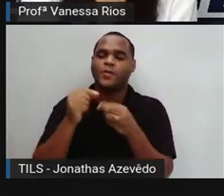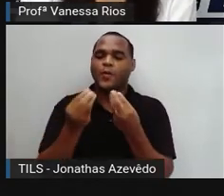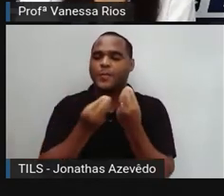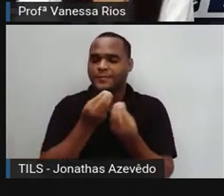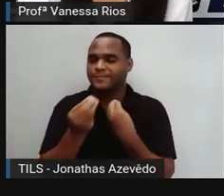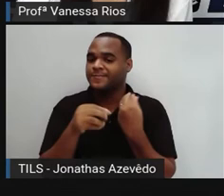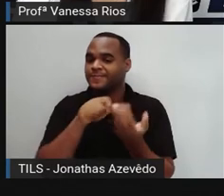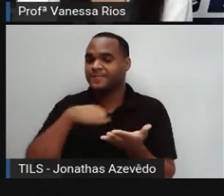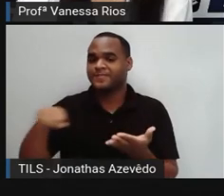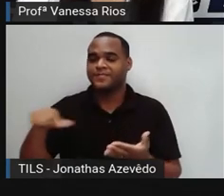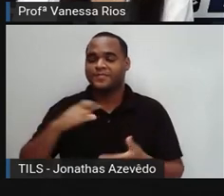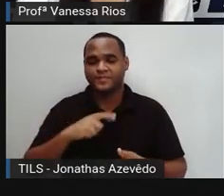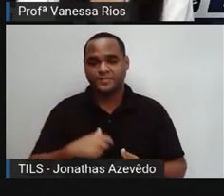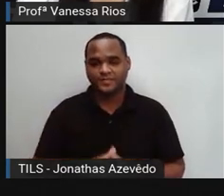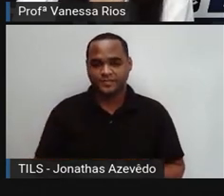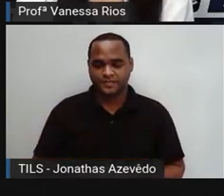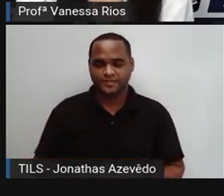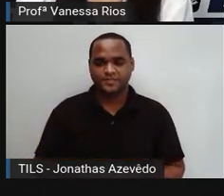mãos.